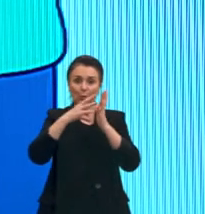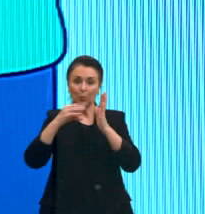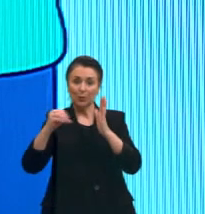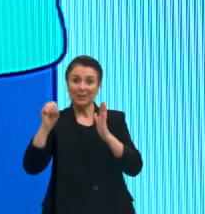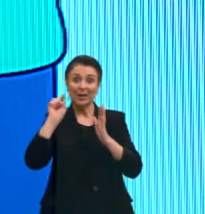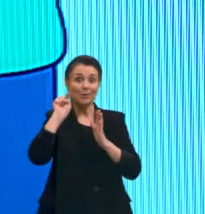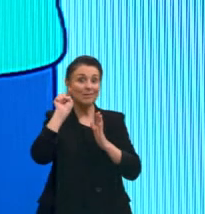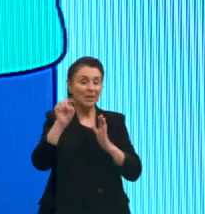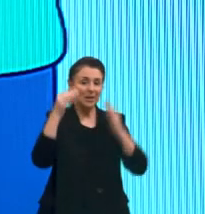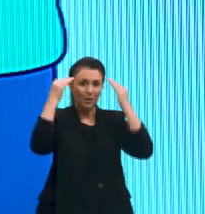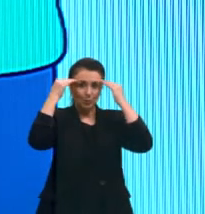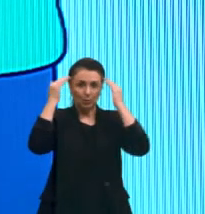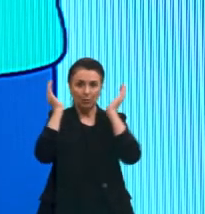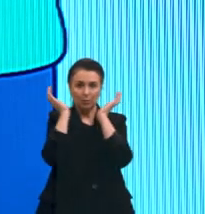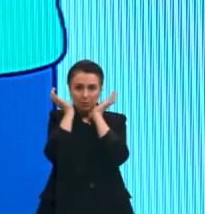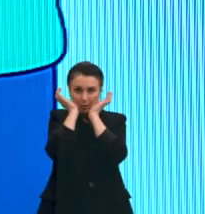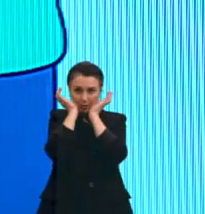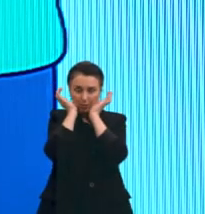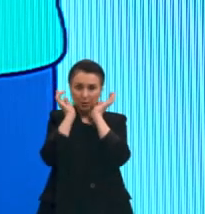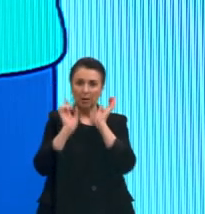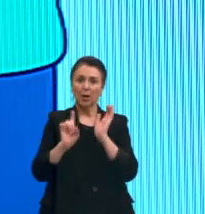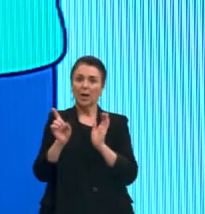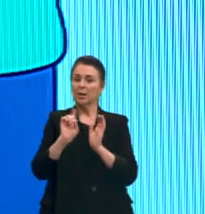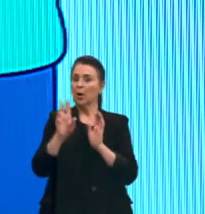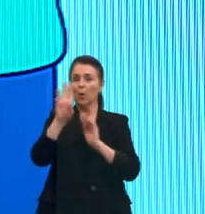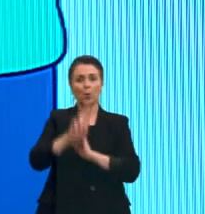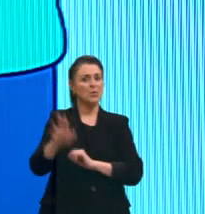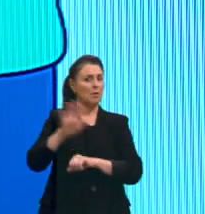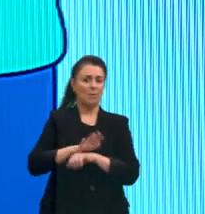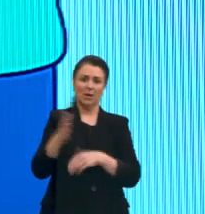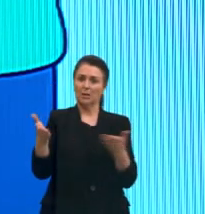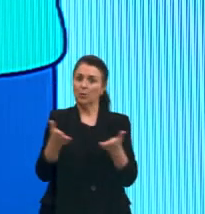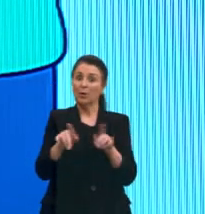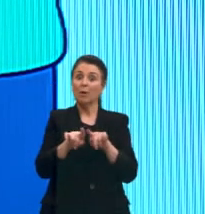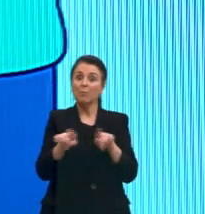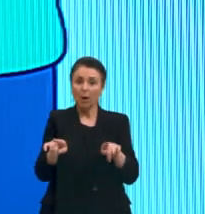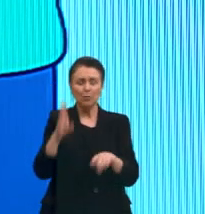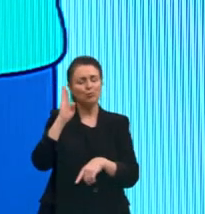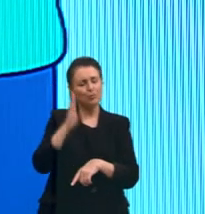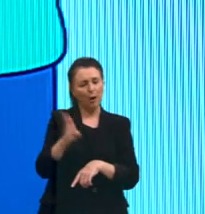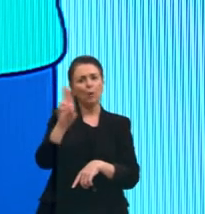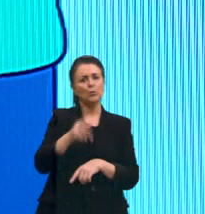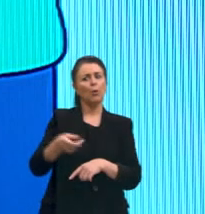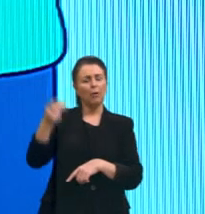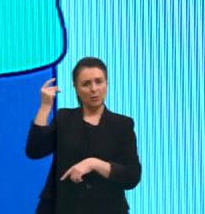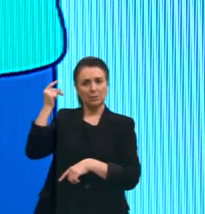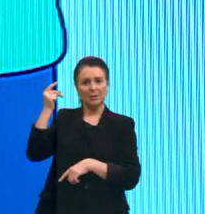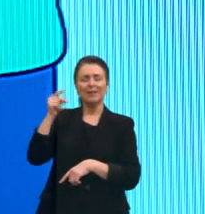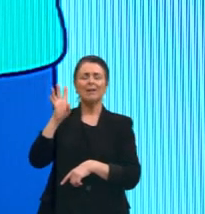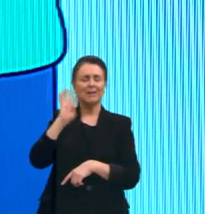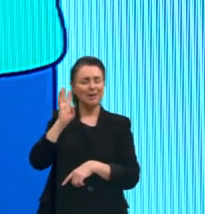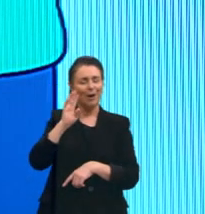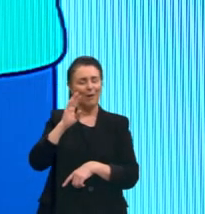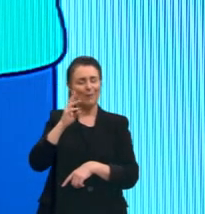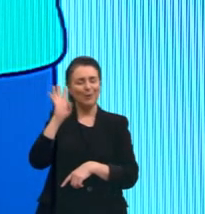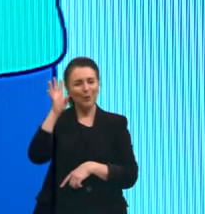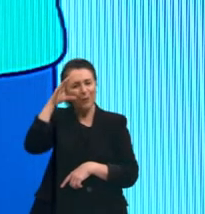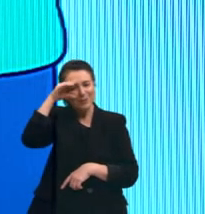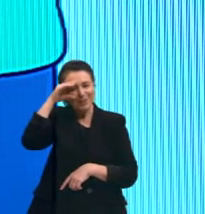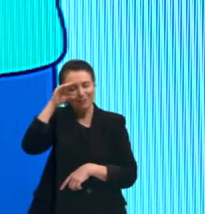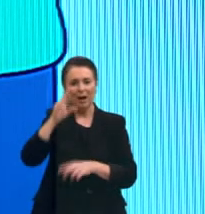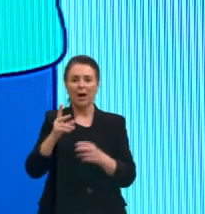que não é um modelo mais que a gente usa hoje em dia, mas é bem legal vocês observarem as